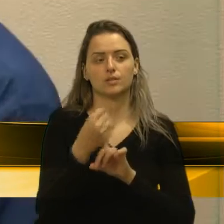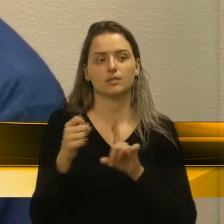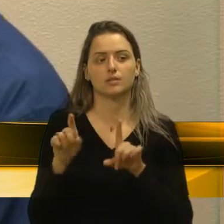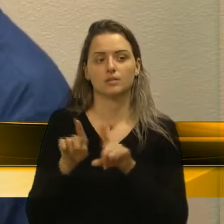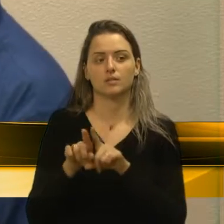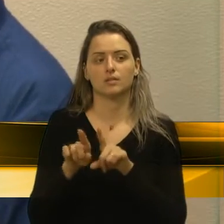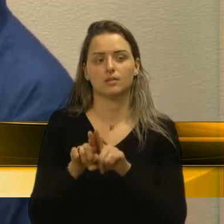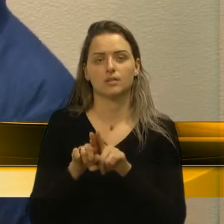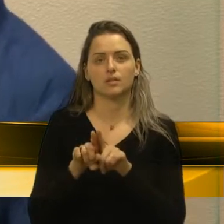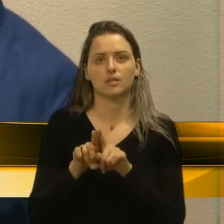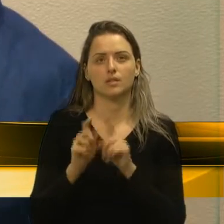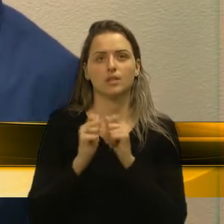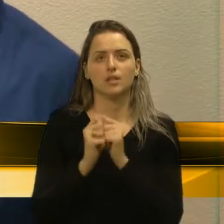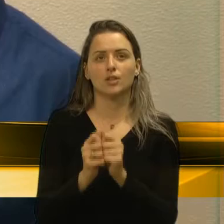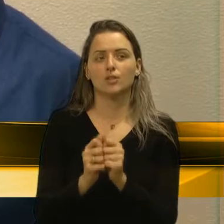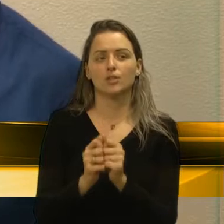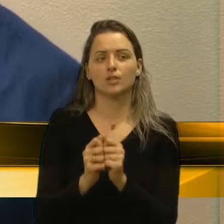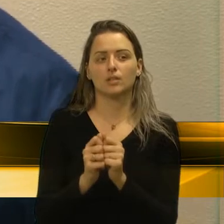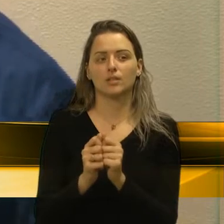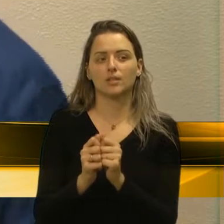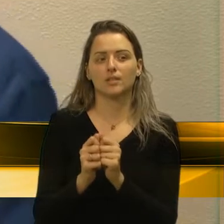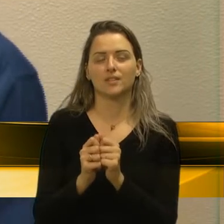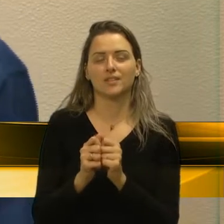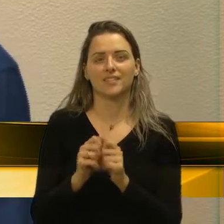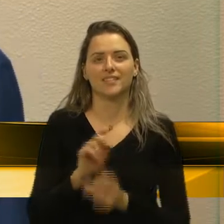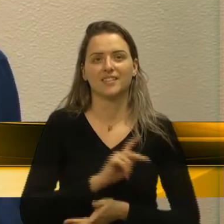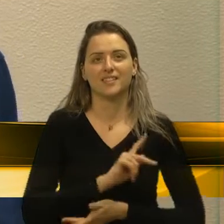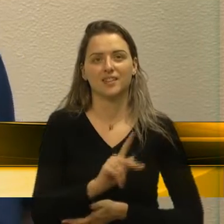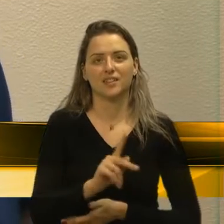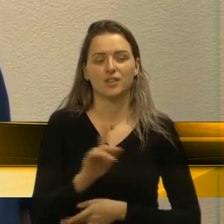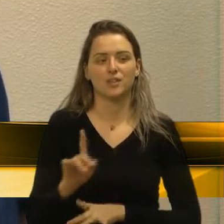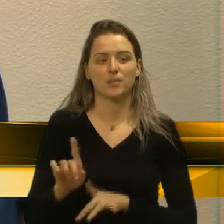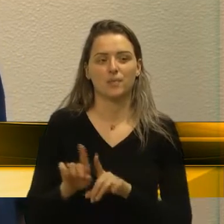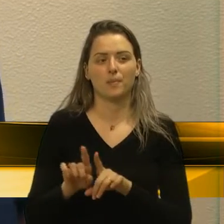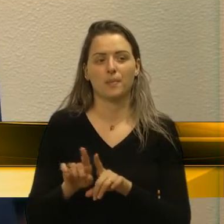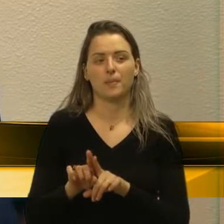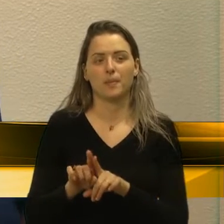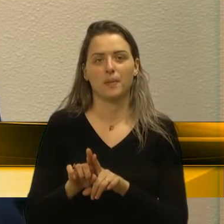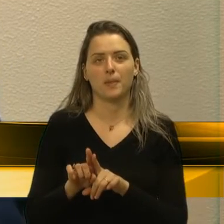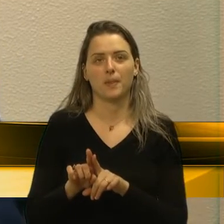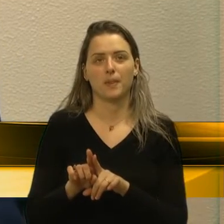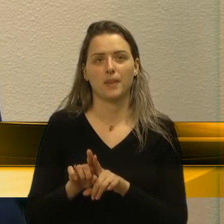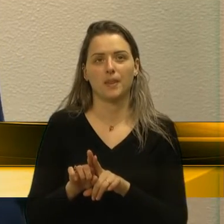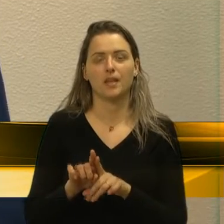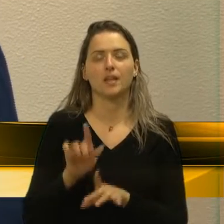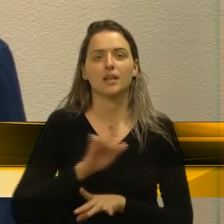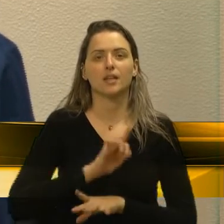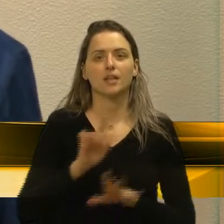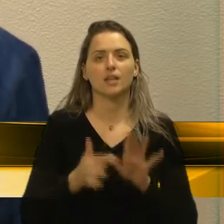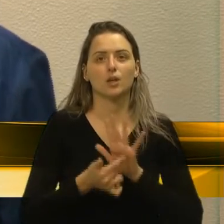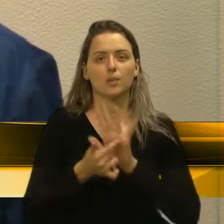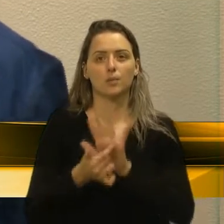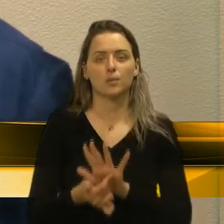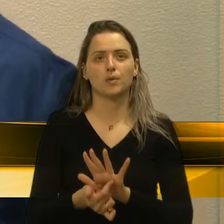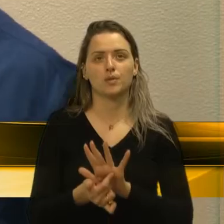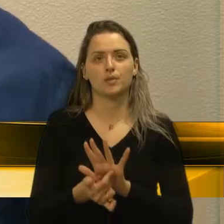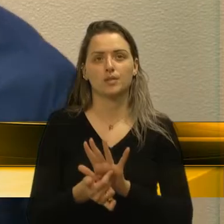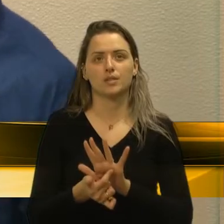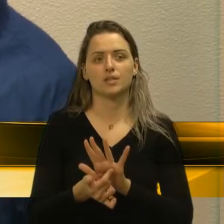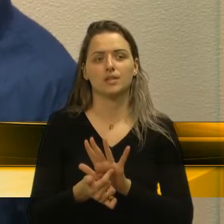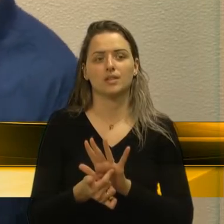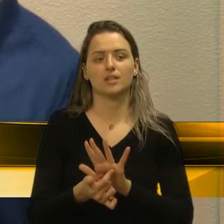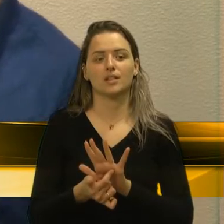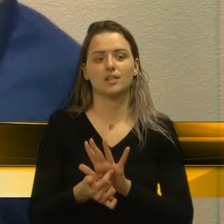Quer dizer, senhor presidente, que o prefeito atual, Daniel Guerra, tem demonstrado os maiores